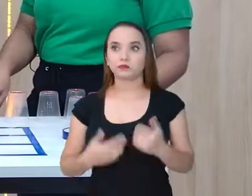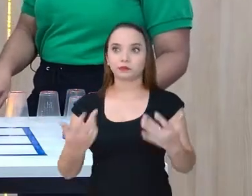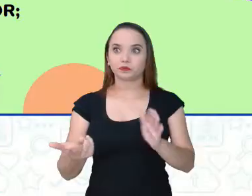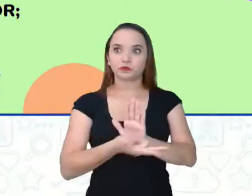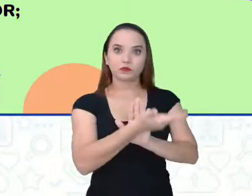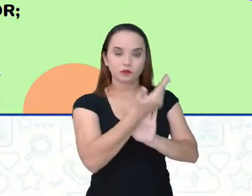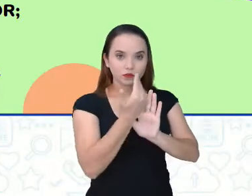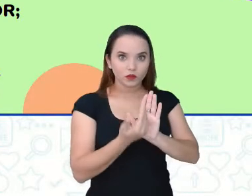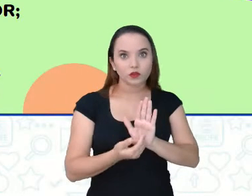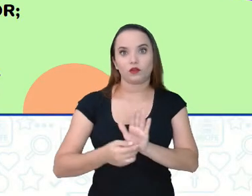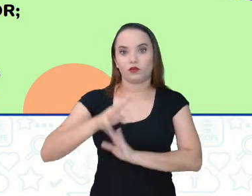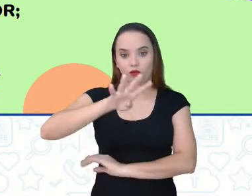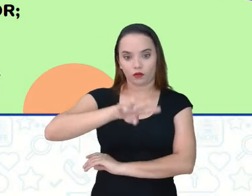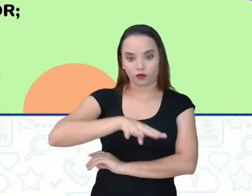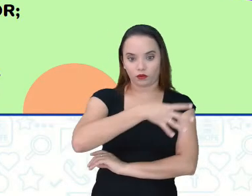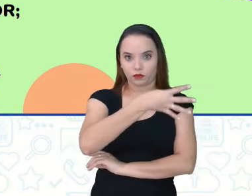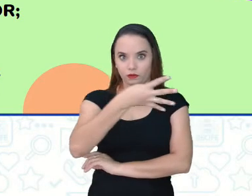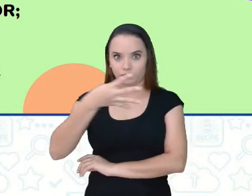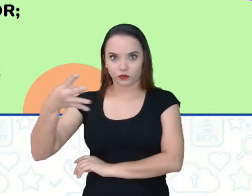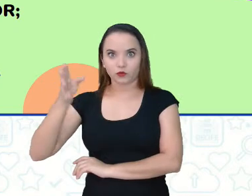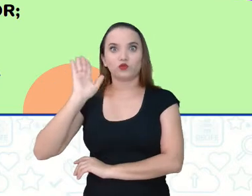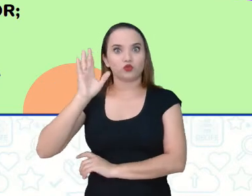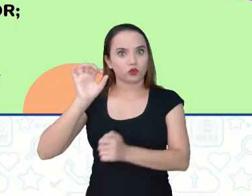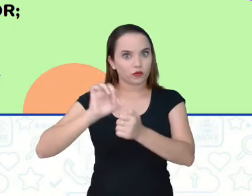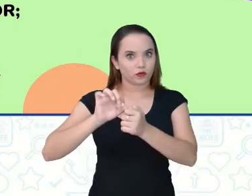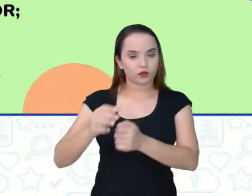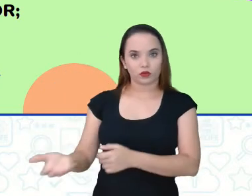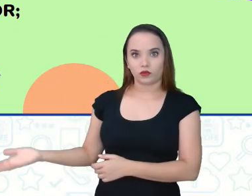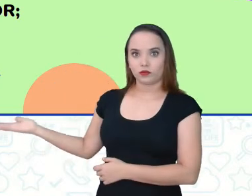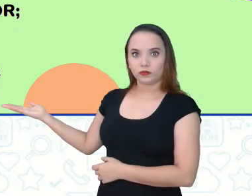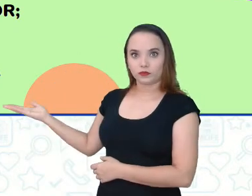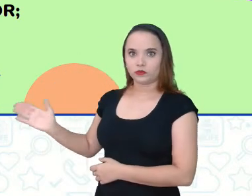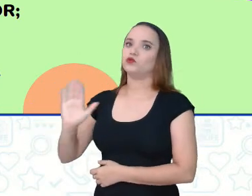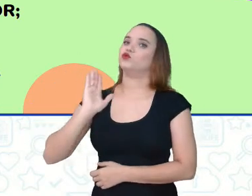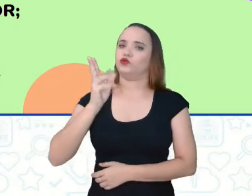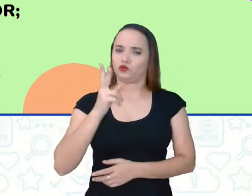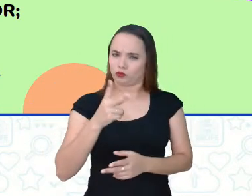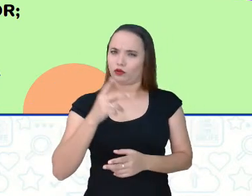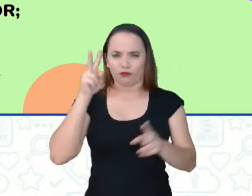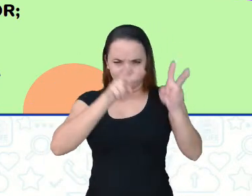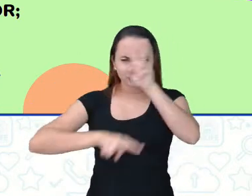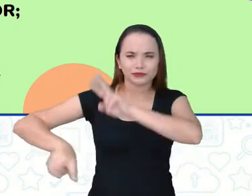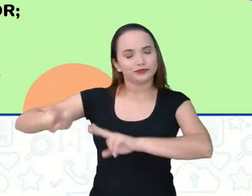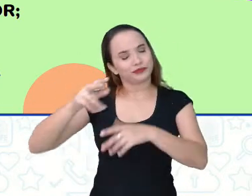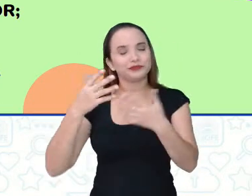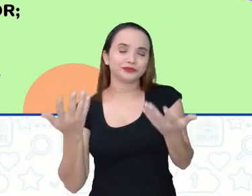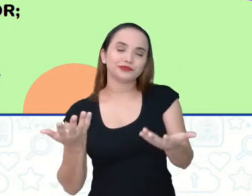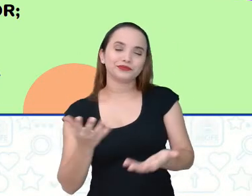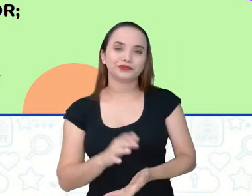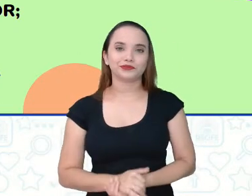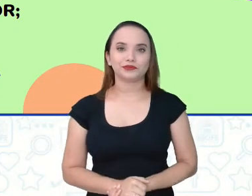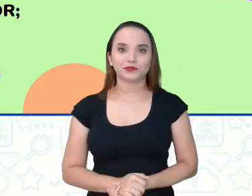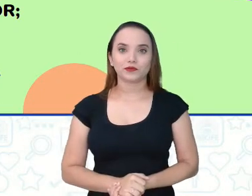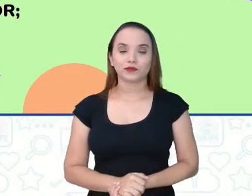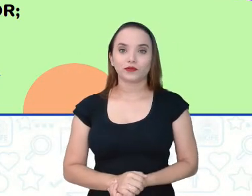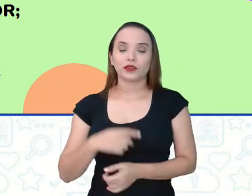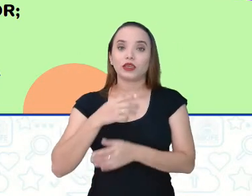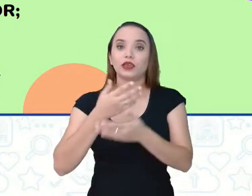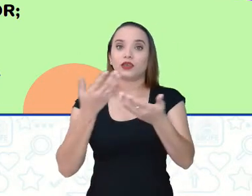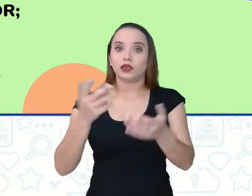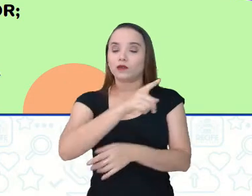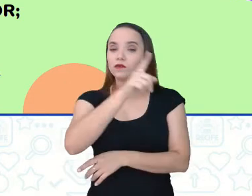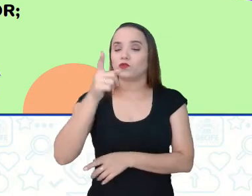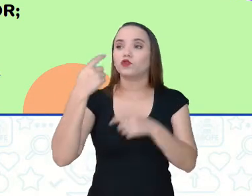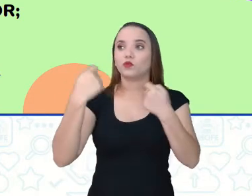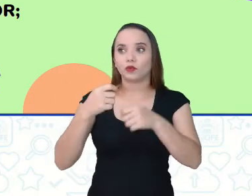um jogo da velha na mesa, como vocês já fizeram aqui. Vocês já viram fazendo, verdade, né? E vocês deverão